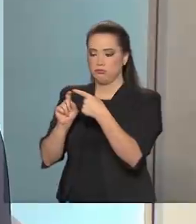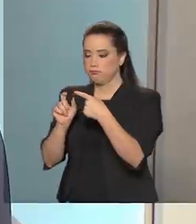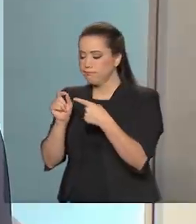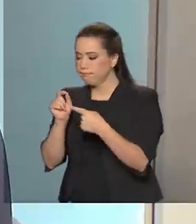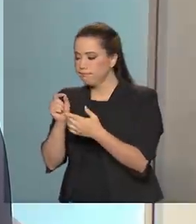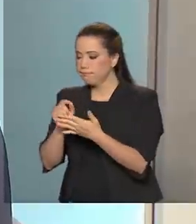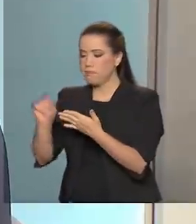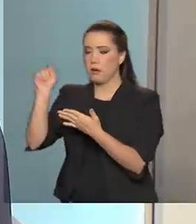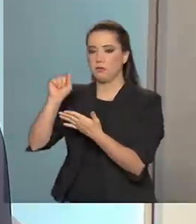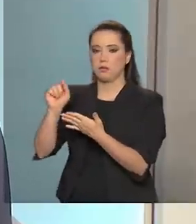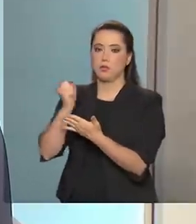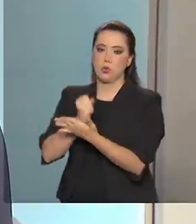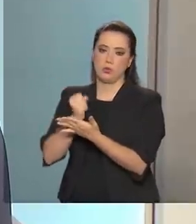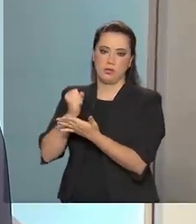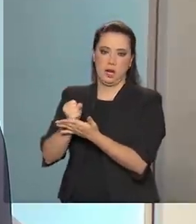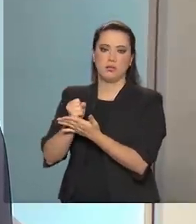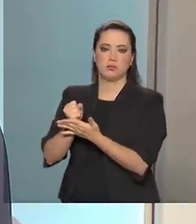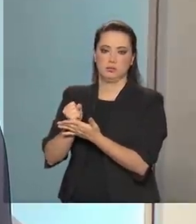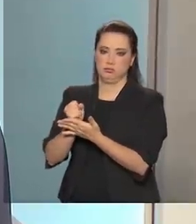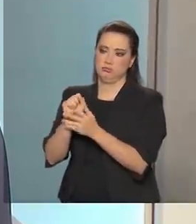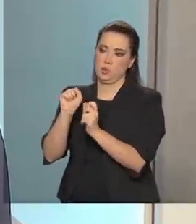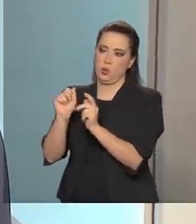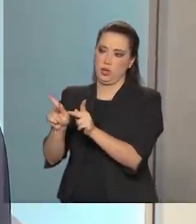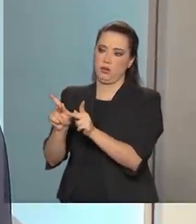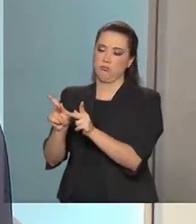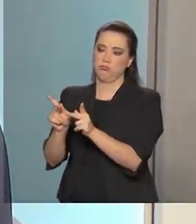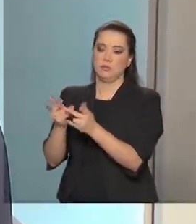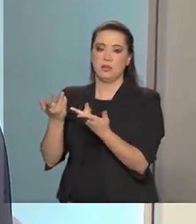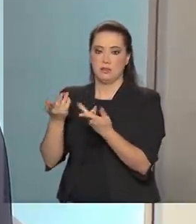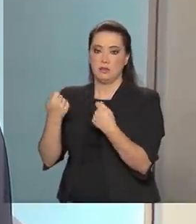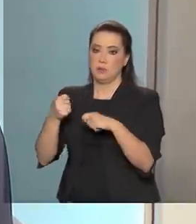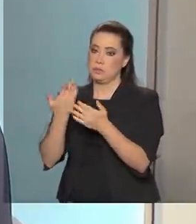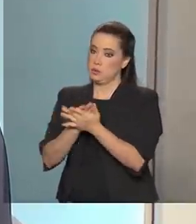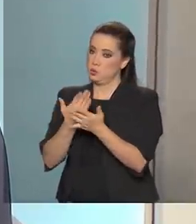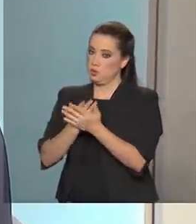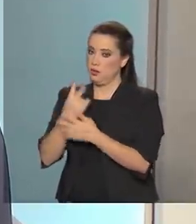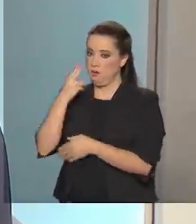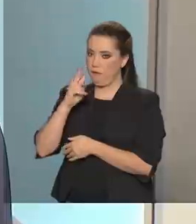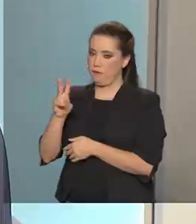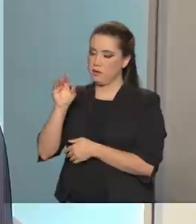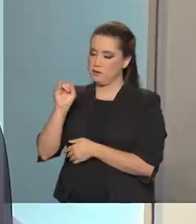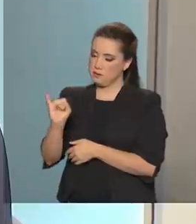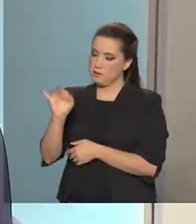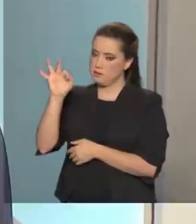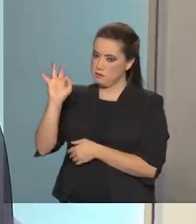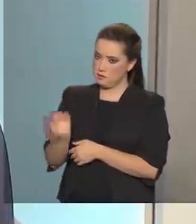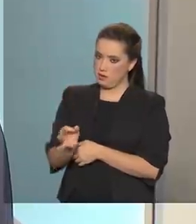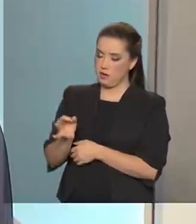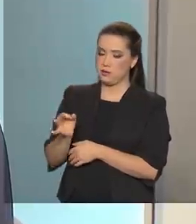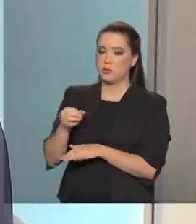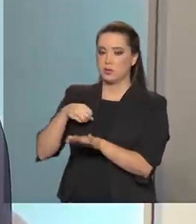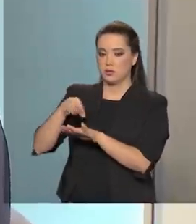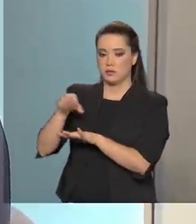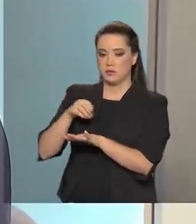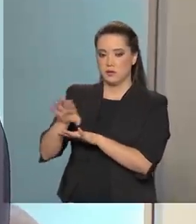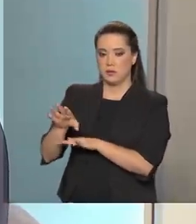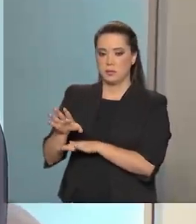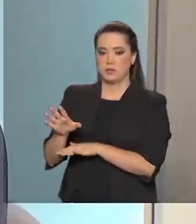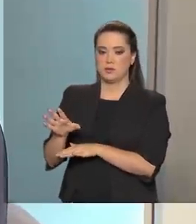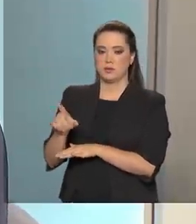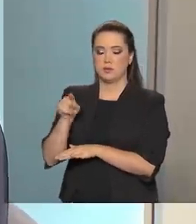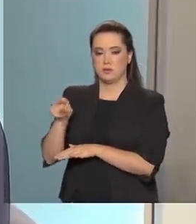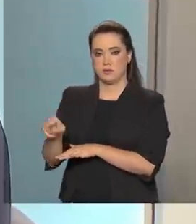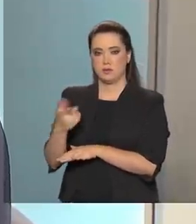contrato e dá um ok. Então, isso tem que ser analisado. se realmente você não autorizou